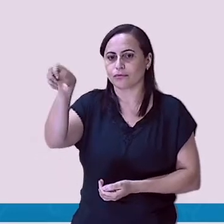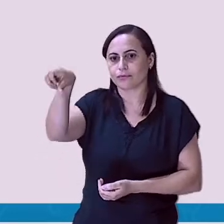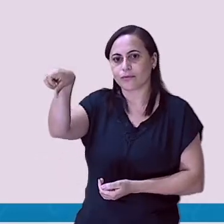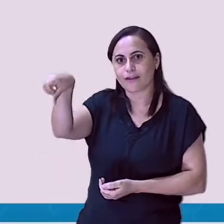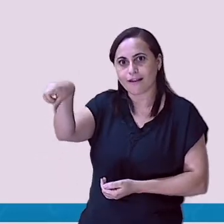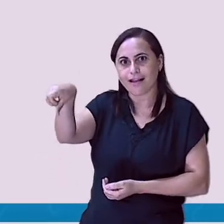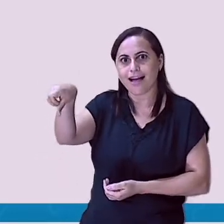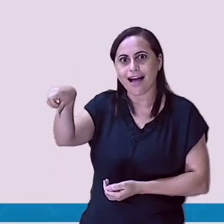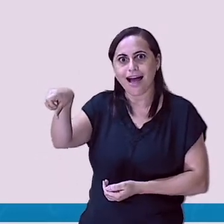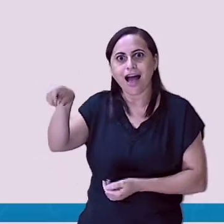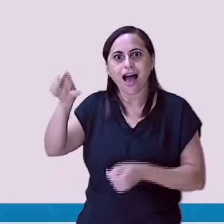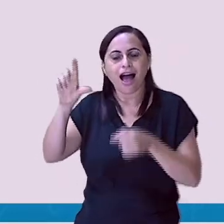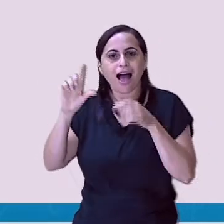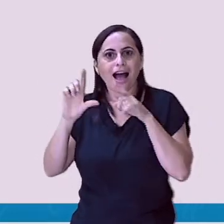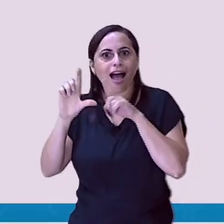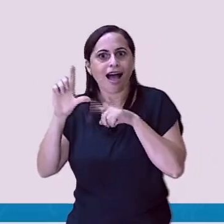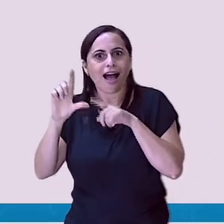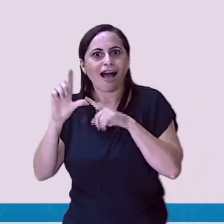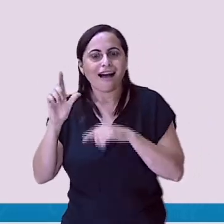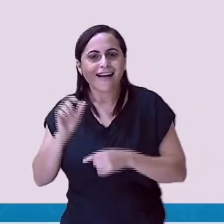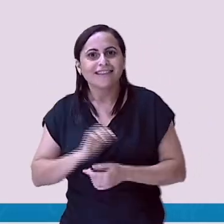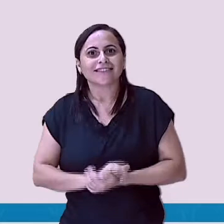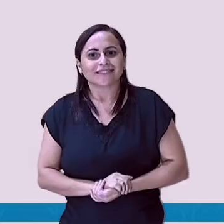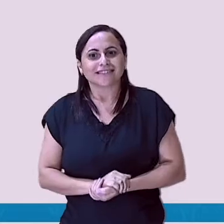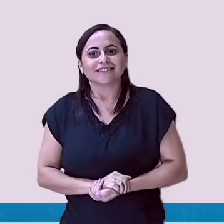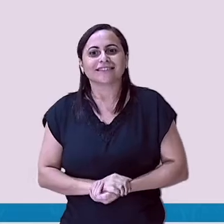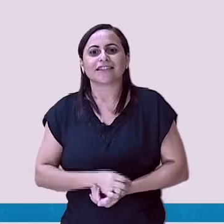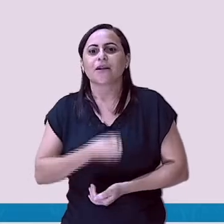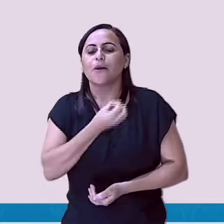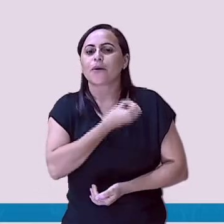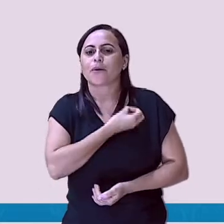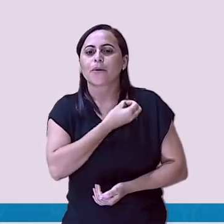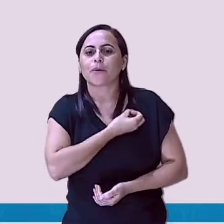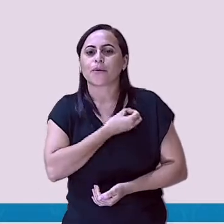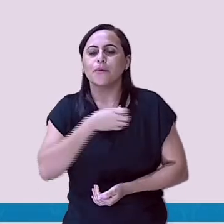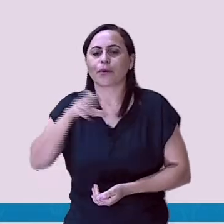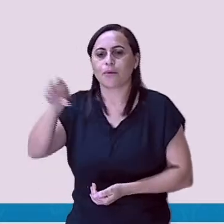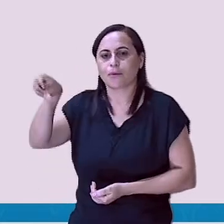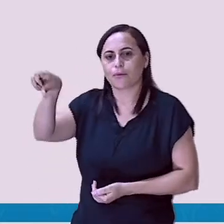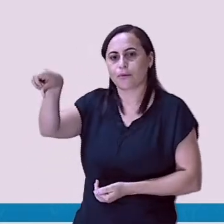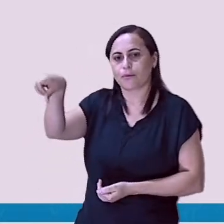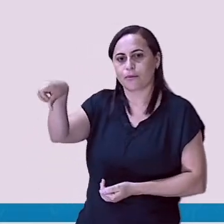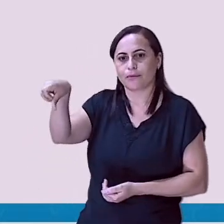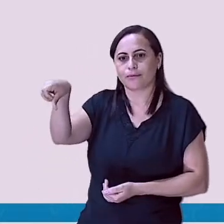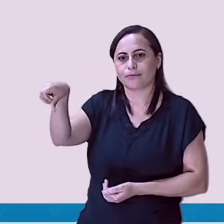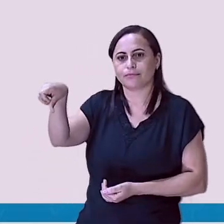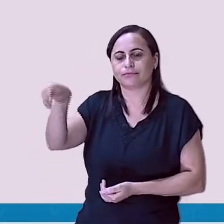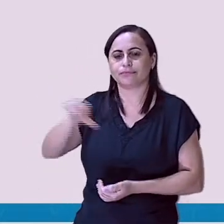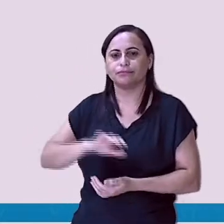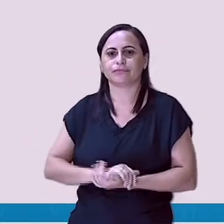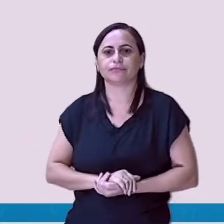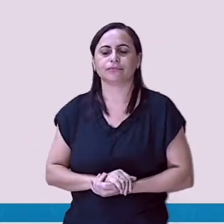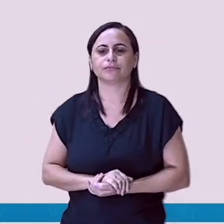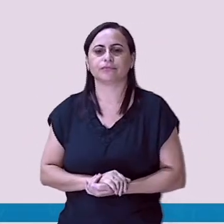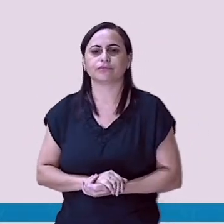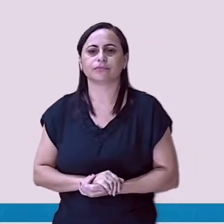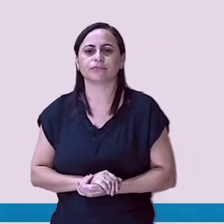nove. Vocês estão contando aí junto comigo? Este é o número nove.